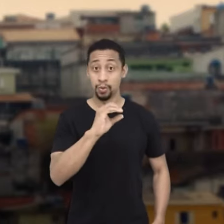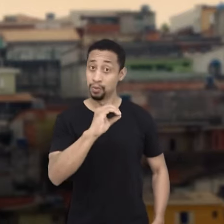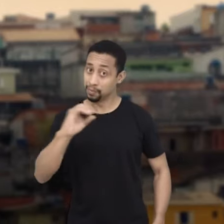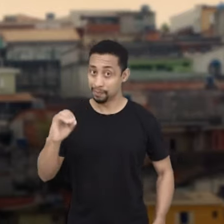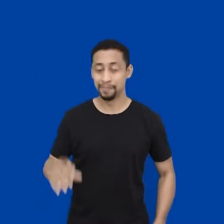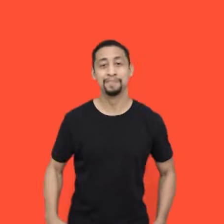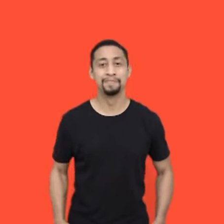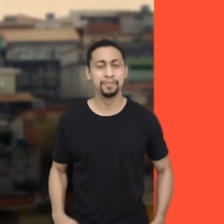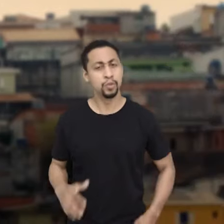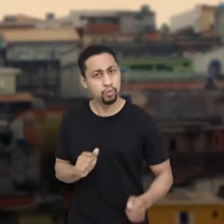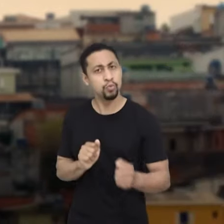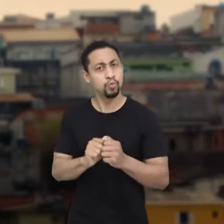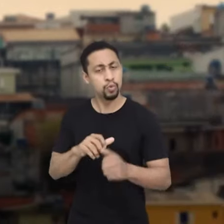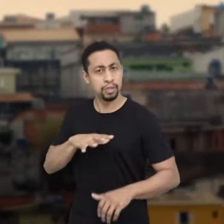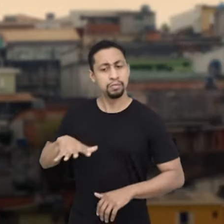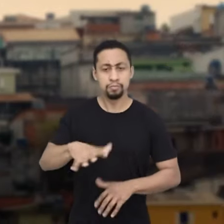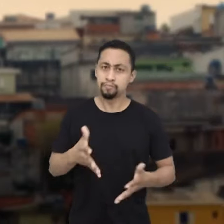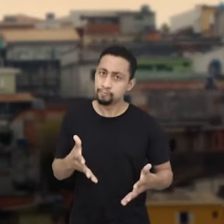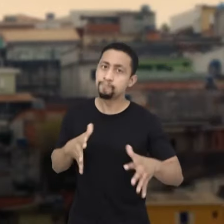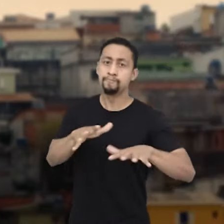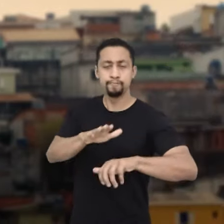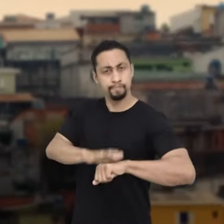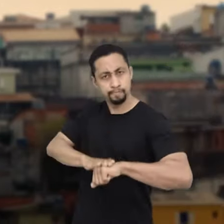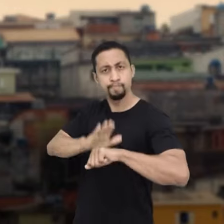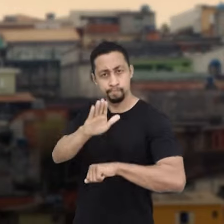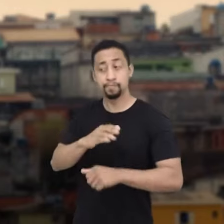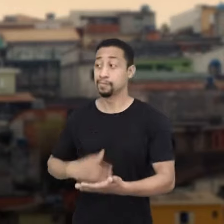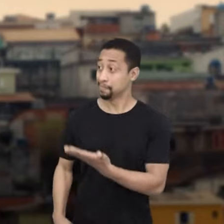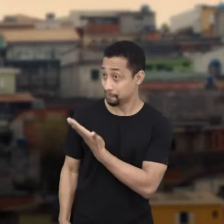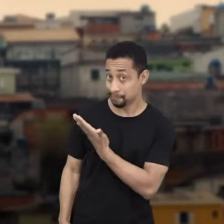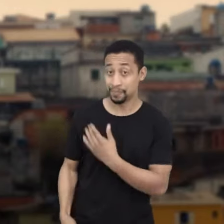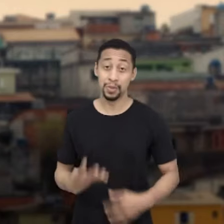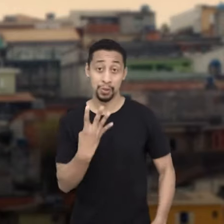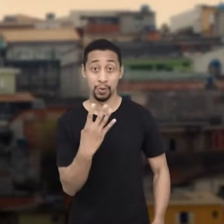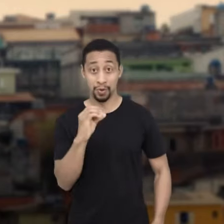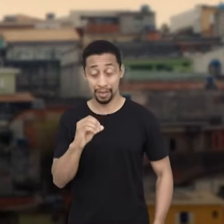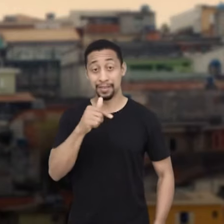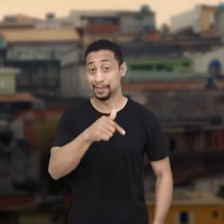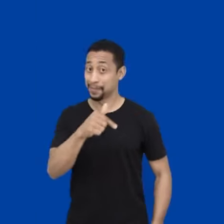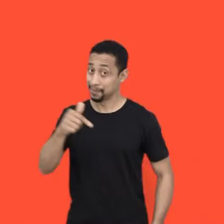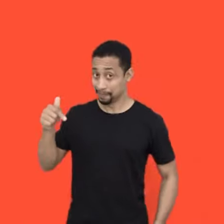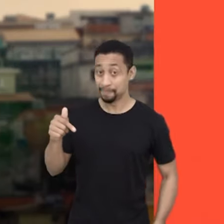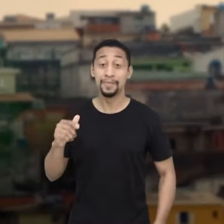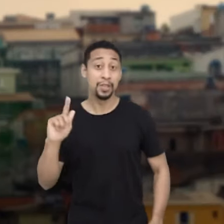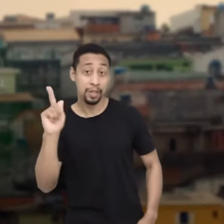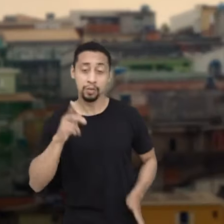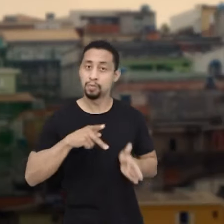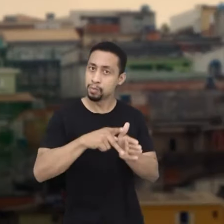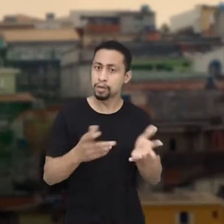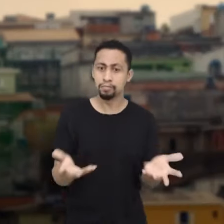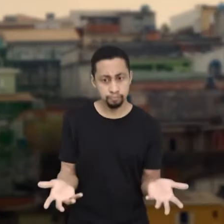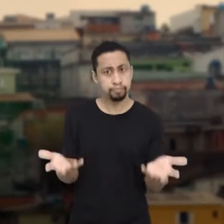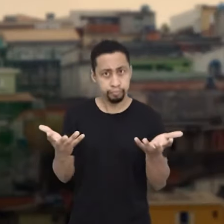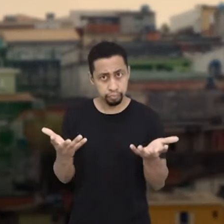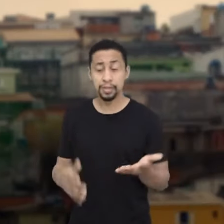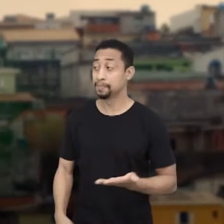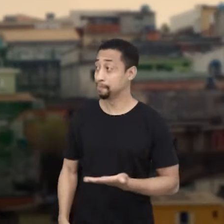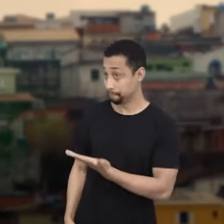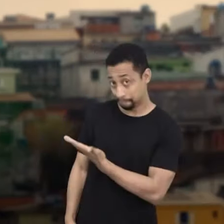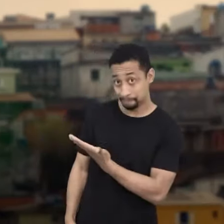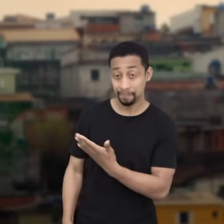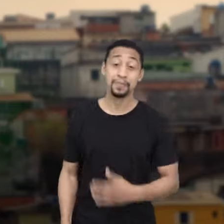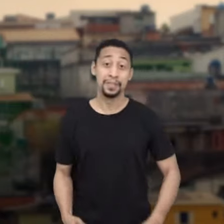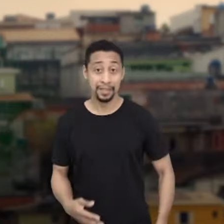40, 8, 100. Vamos juntos construir uma São Paulo mais inclusiva. Professor Reverte Mello, 40, 7, 7, 7. Grajau e Parelheiro são potências